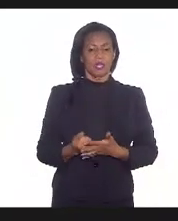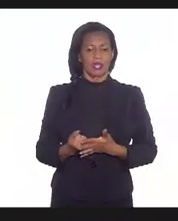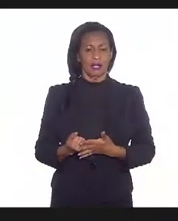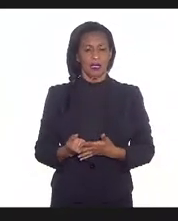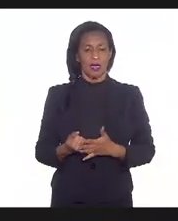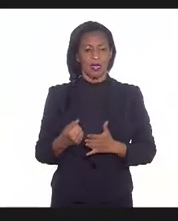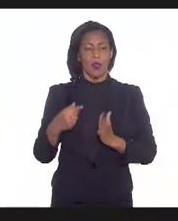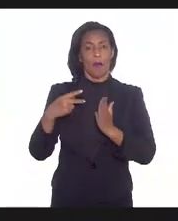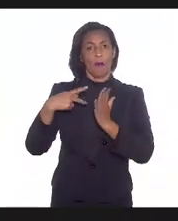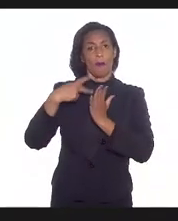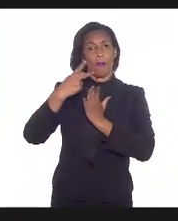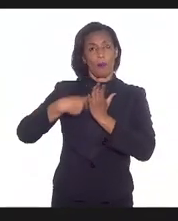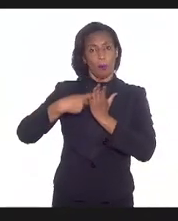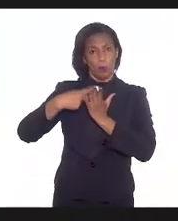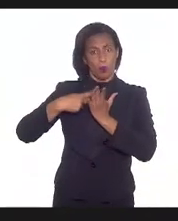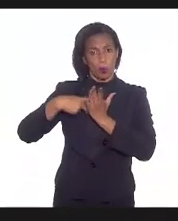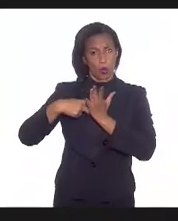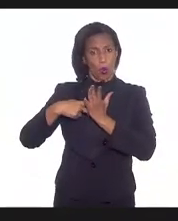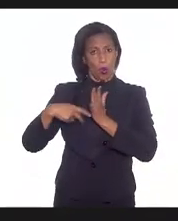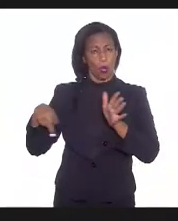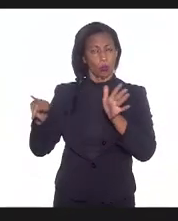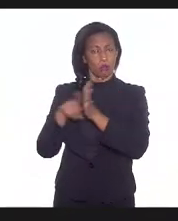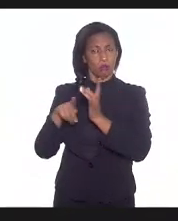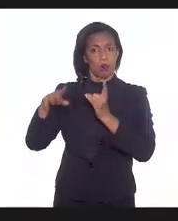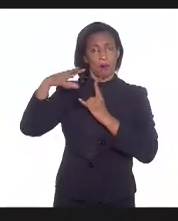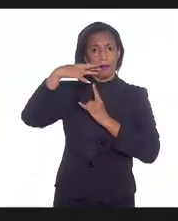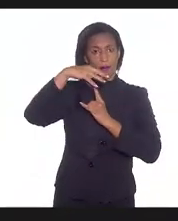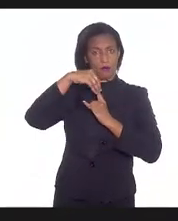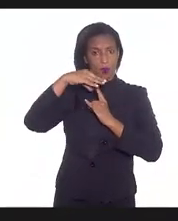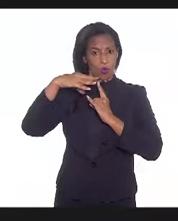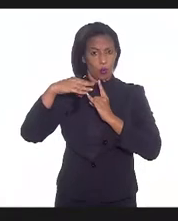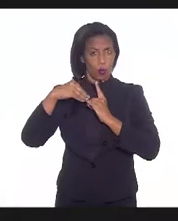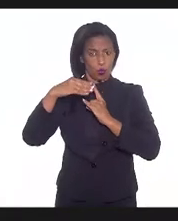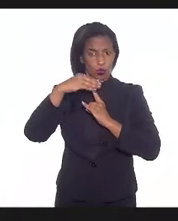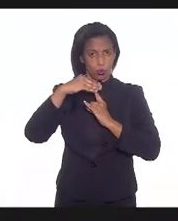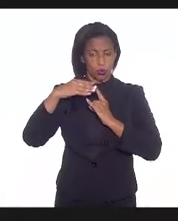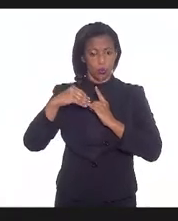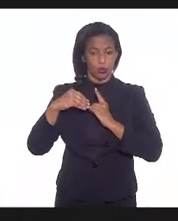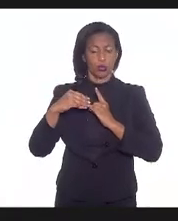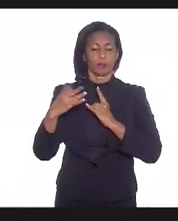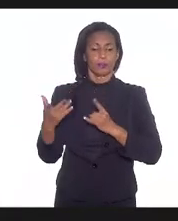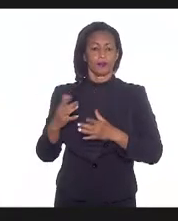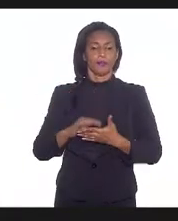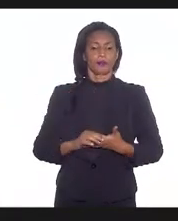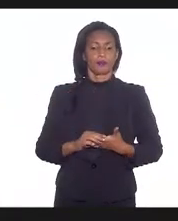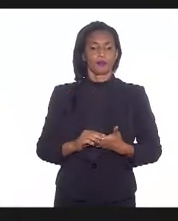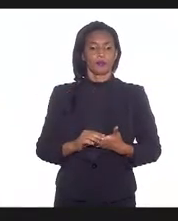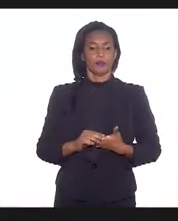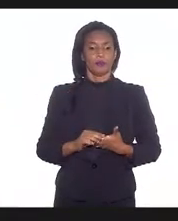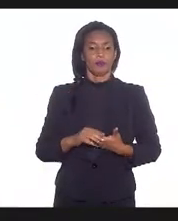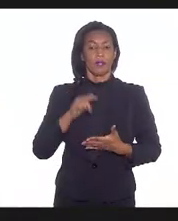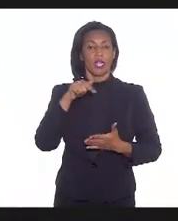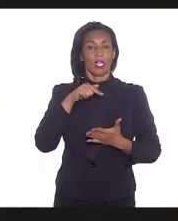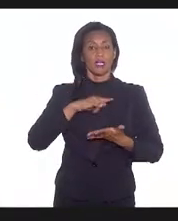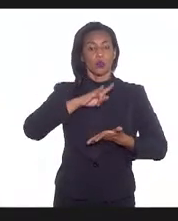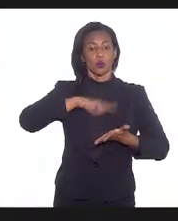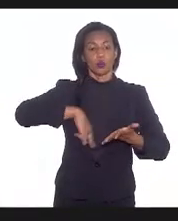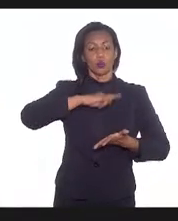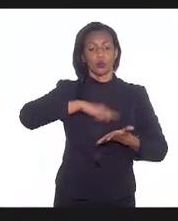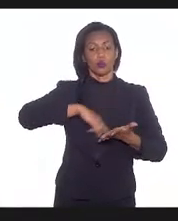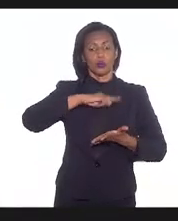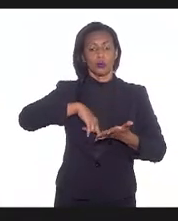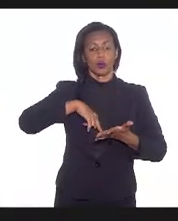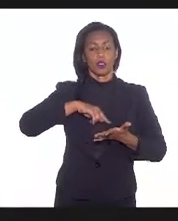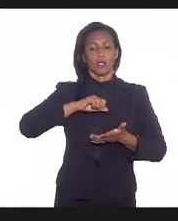de protocolo aprovado pela Fiocruz, que o sindicato já disponibilizou para a companhia, e este protocolo, ele